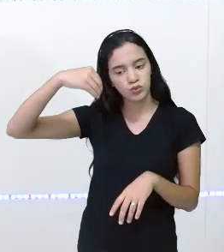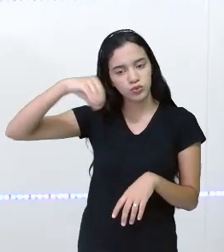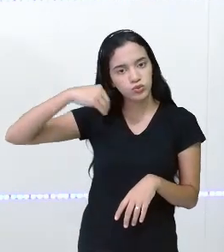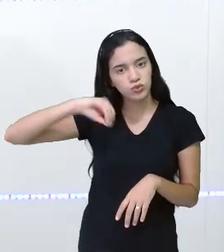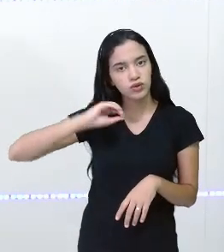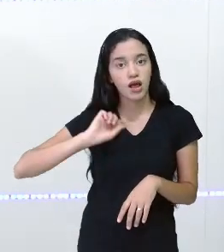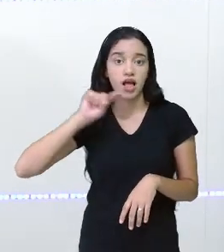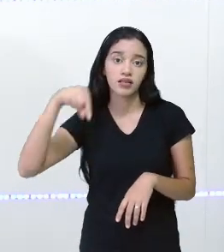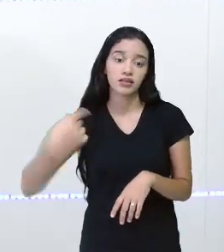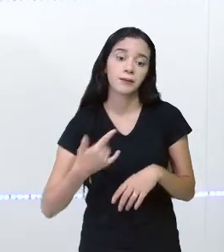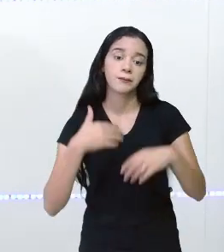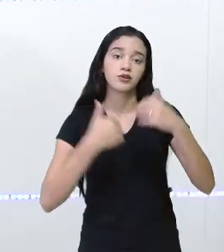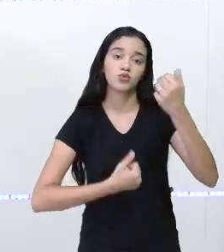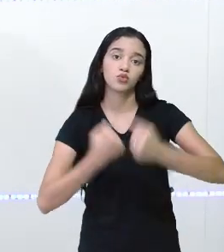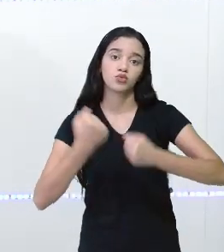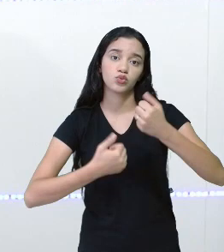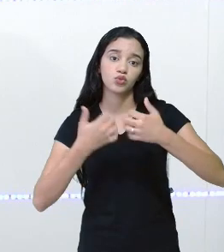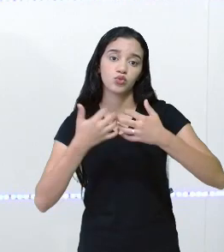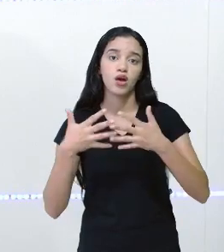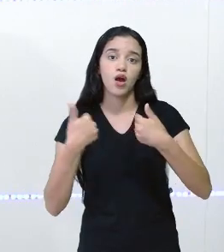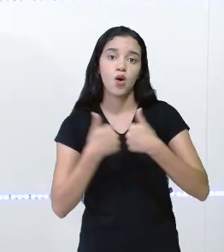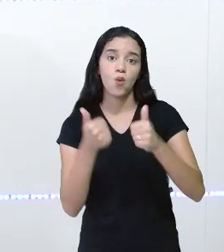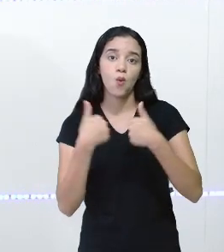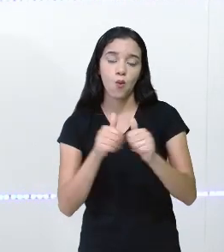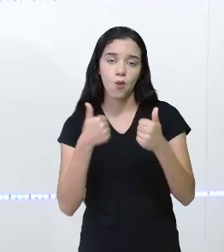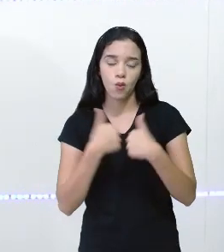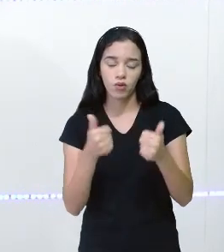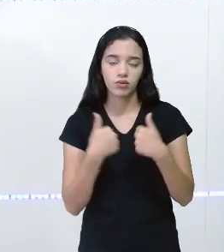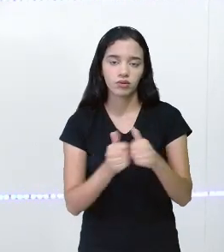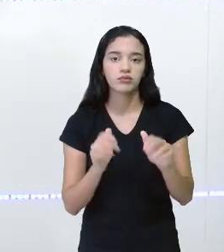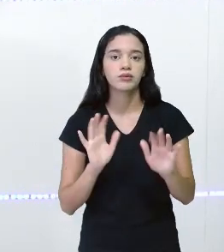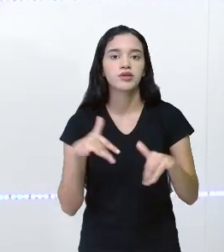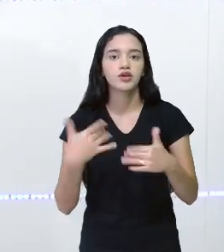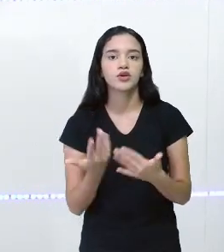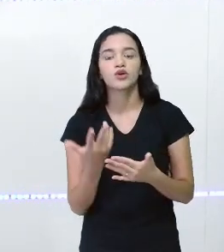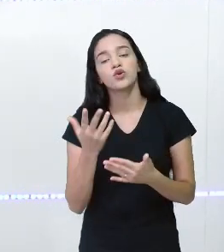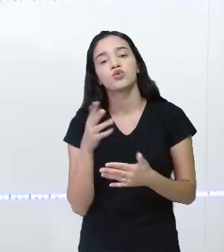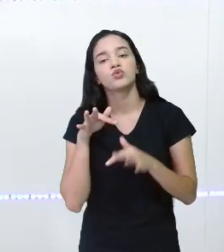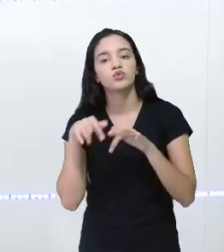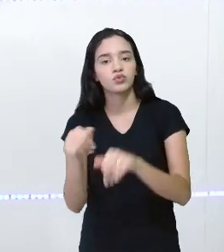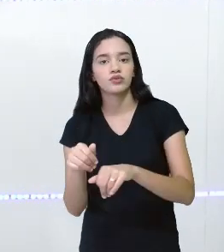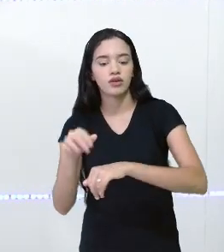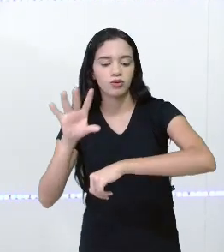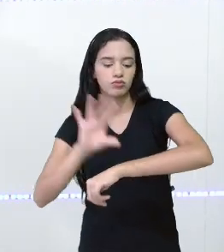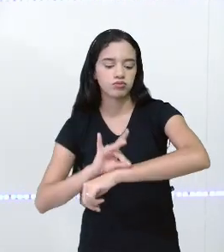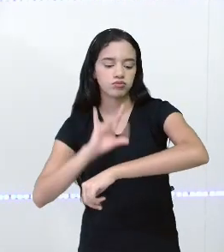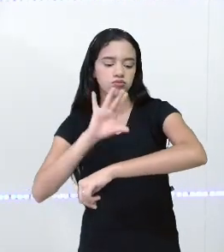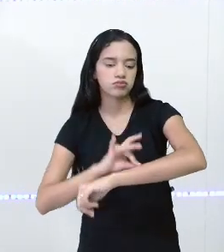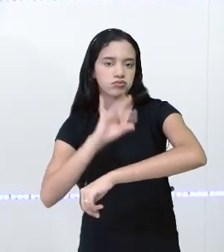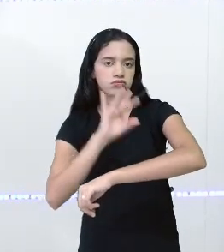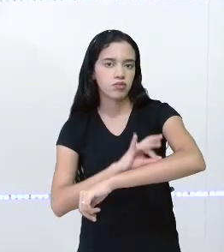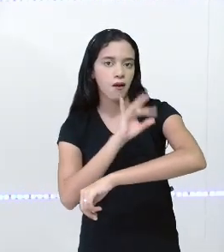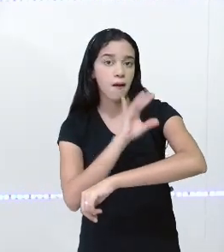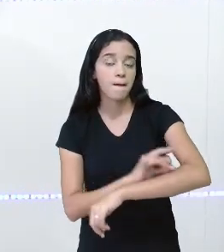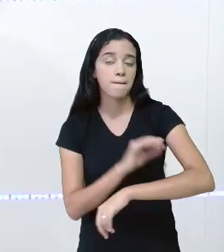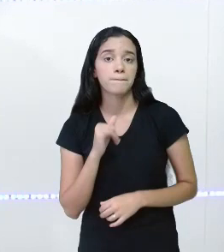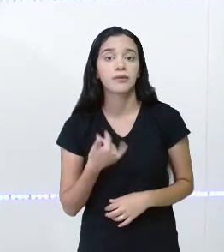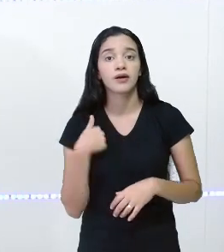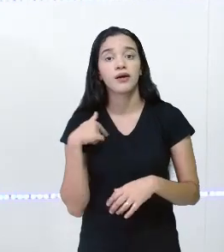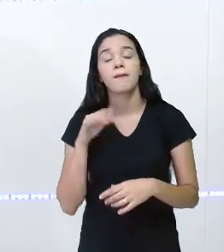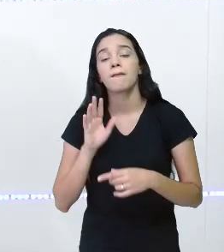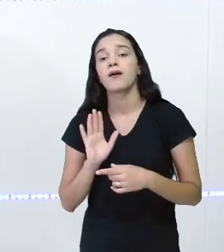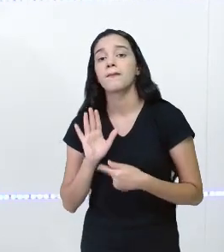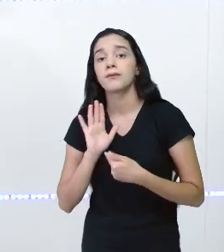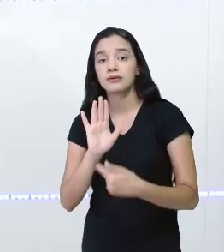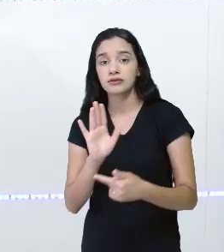depois ele pegou o ônibus. No final, o barulhinho do grilo. Cri, cri, cri. Mostrando que já era noite,